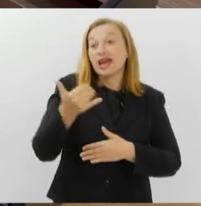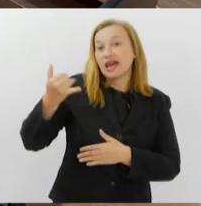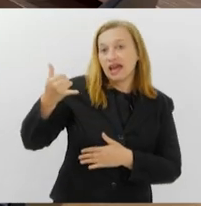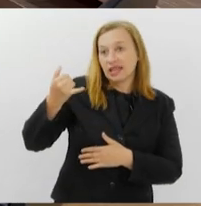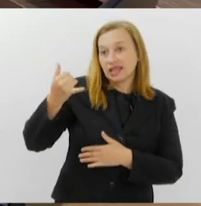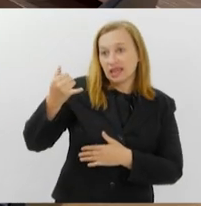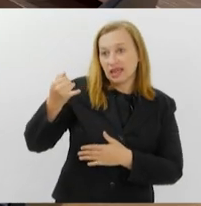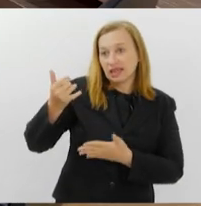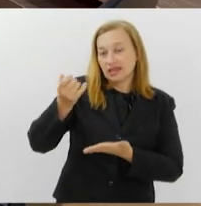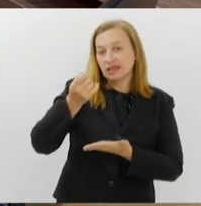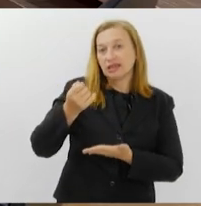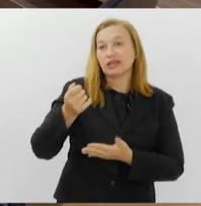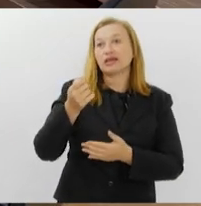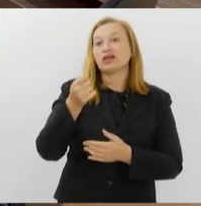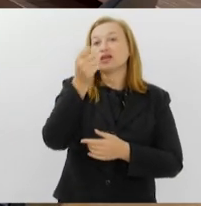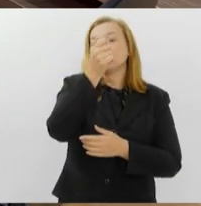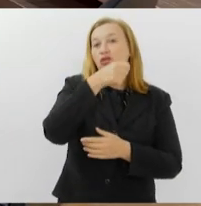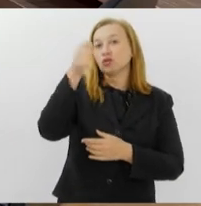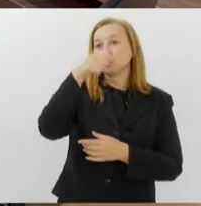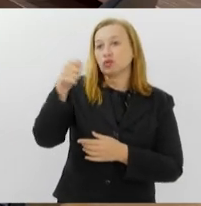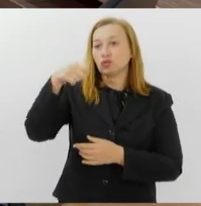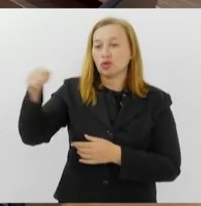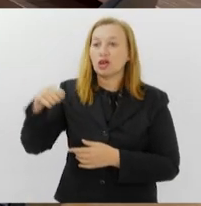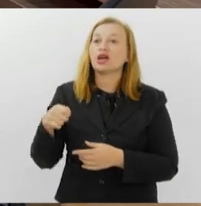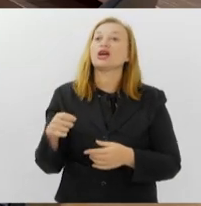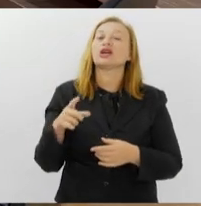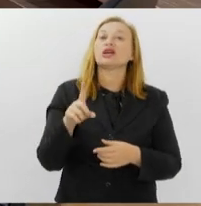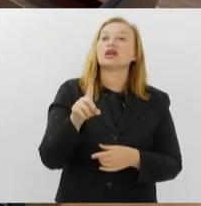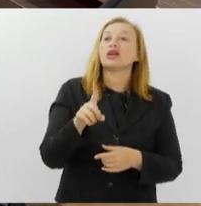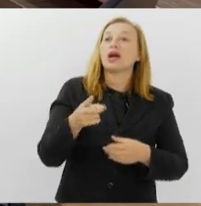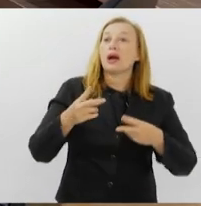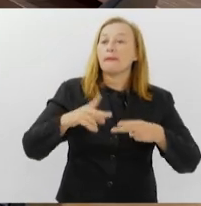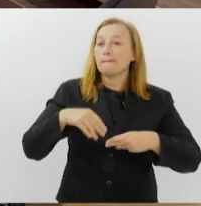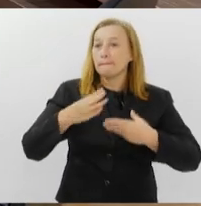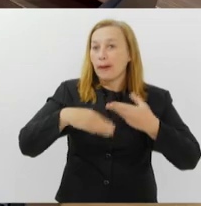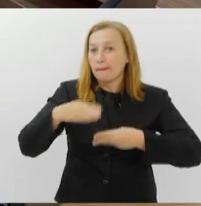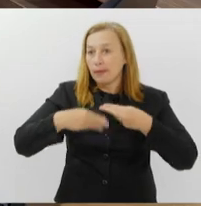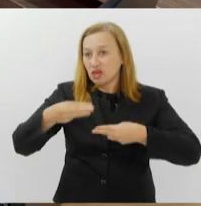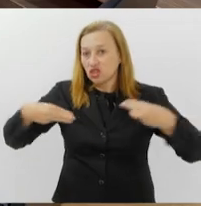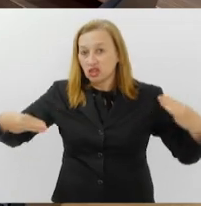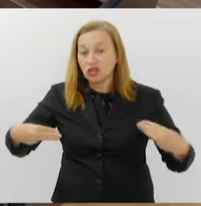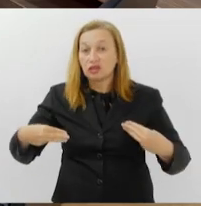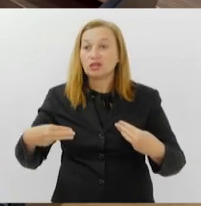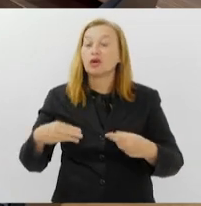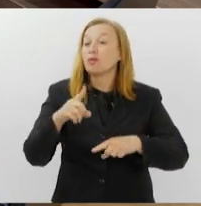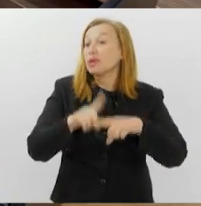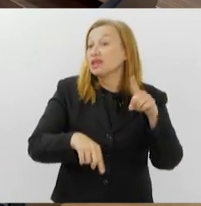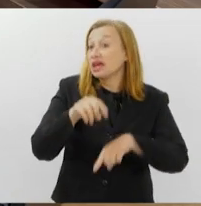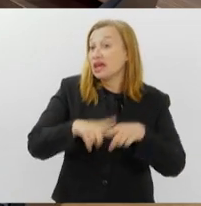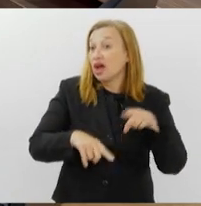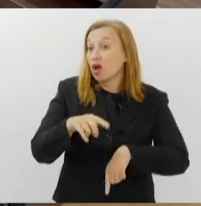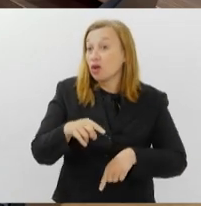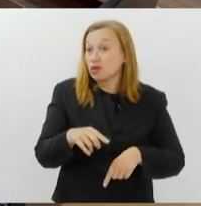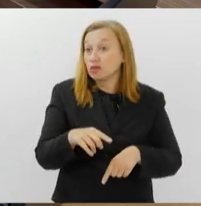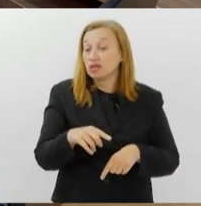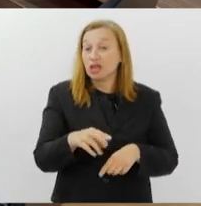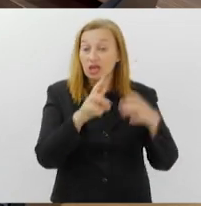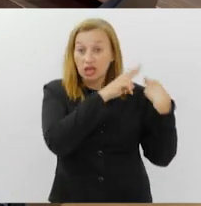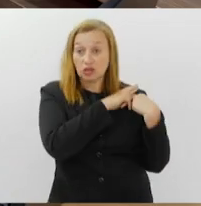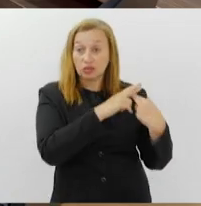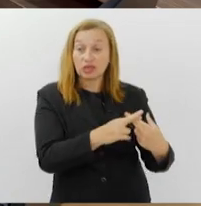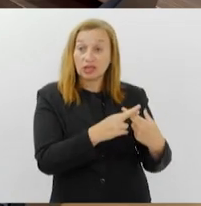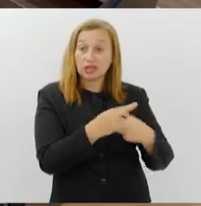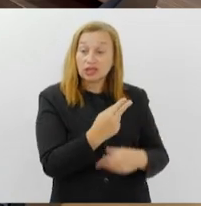escrever no quadro, desinfetante, papel higiênico, são materiais de responsabilidade da escola,